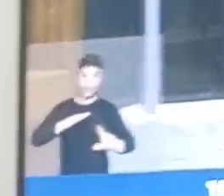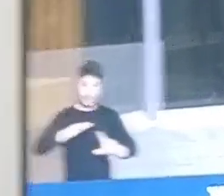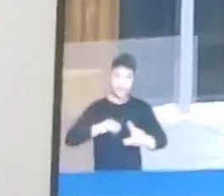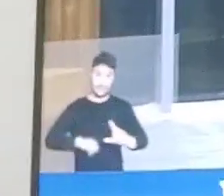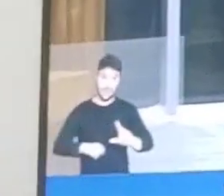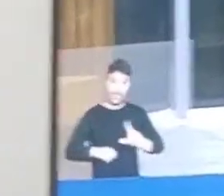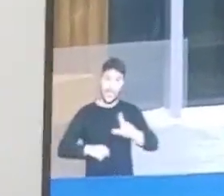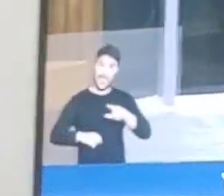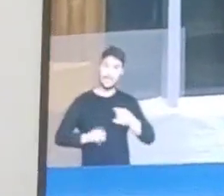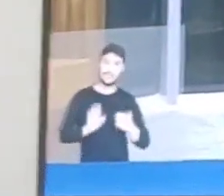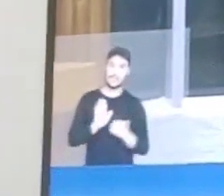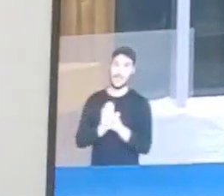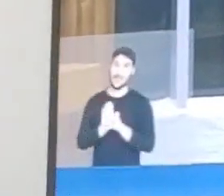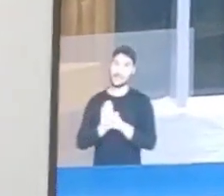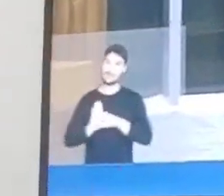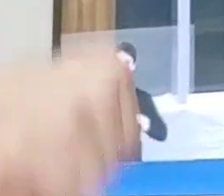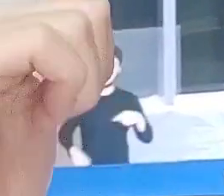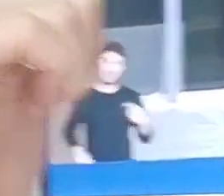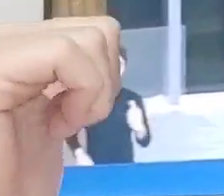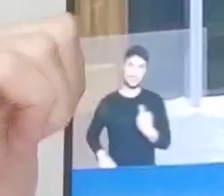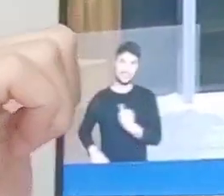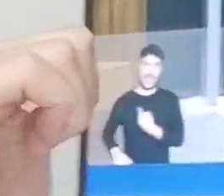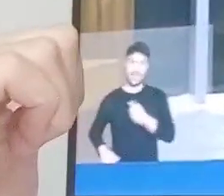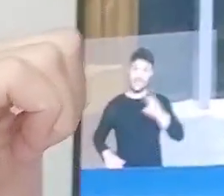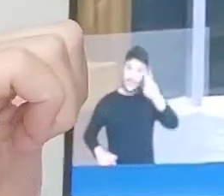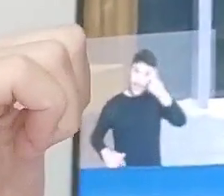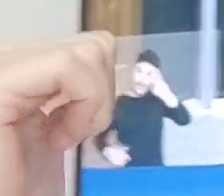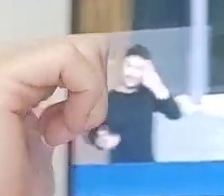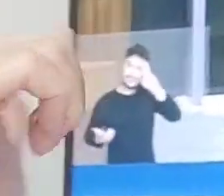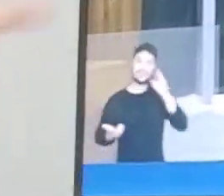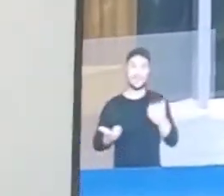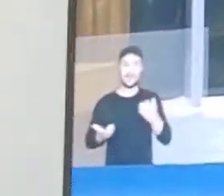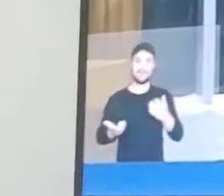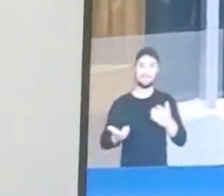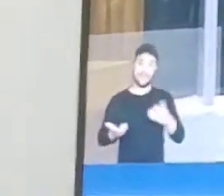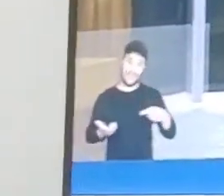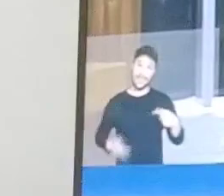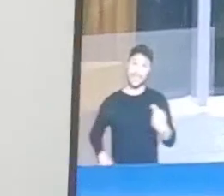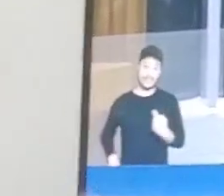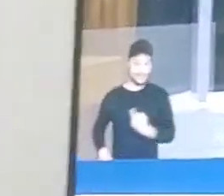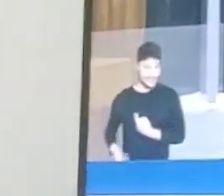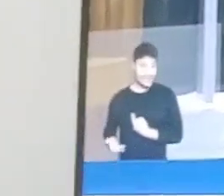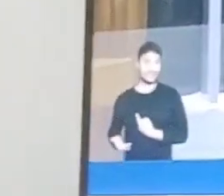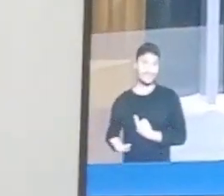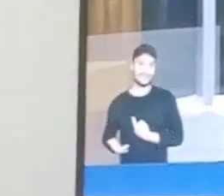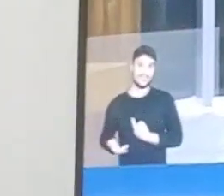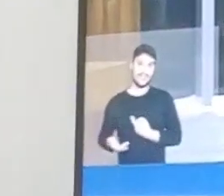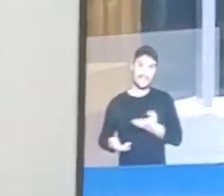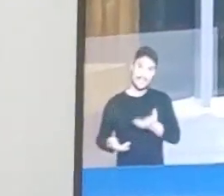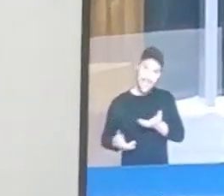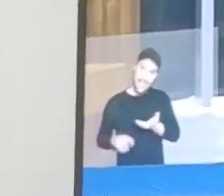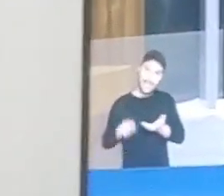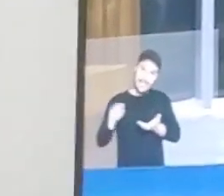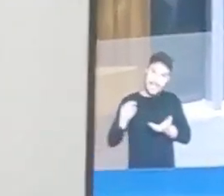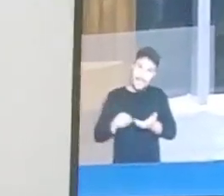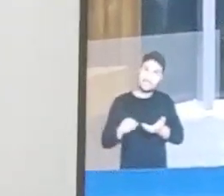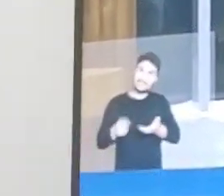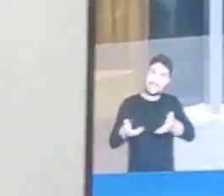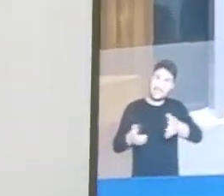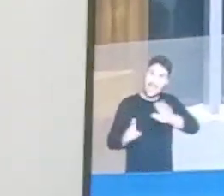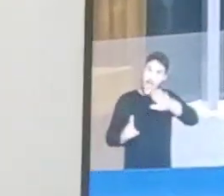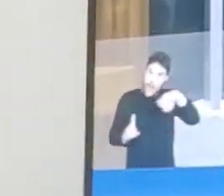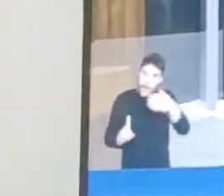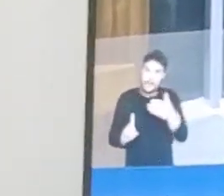Bem gente, eu tinha acabado de gravar o vídeo falando aqui sobre a TV Câmara, sobre a não votação do PLP 44,